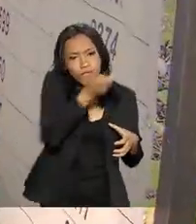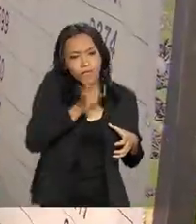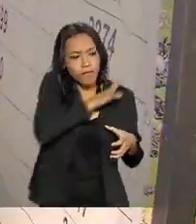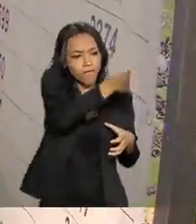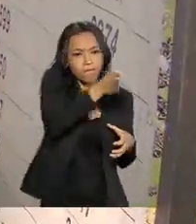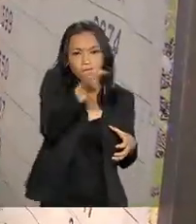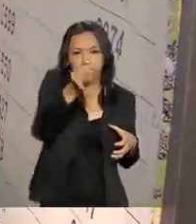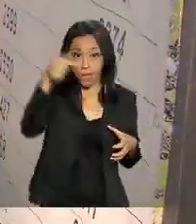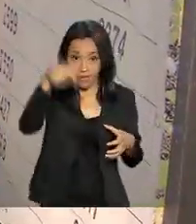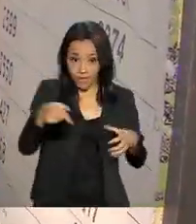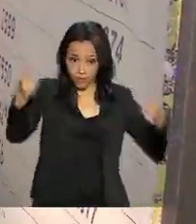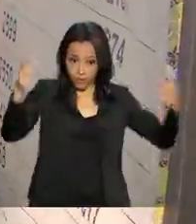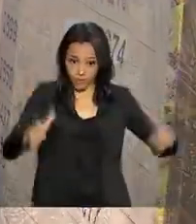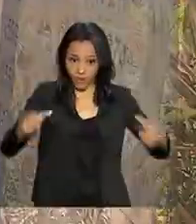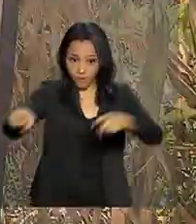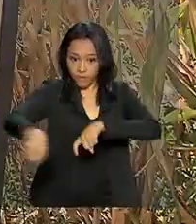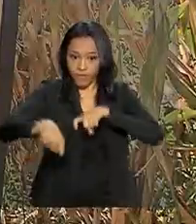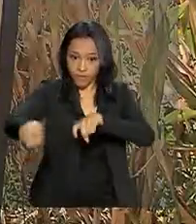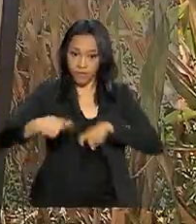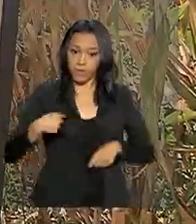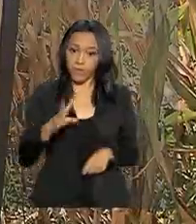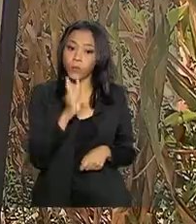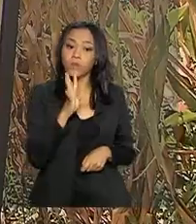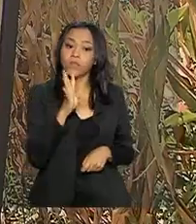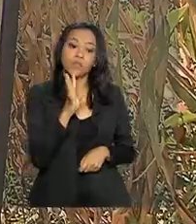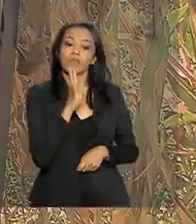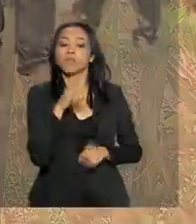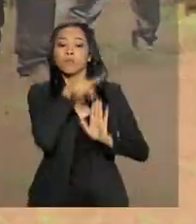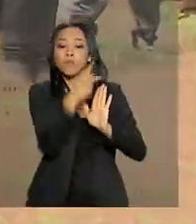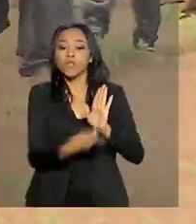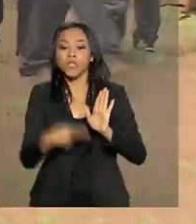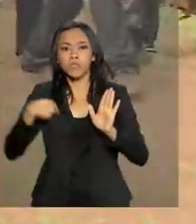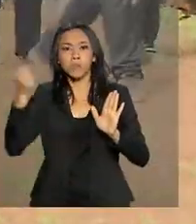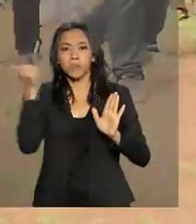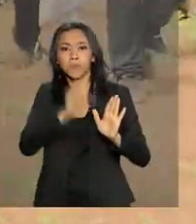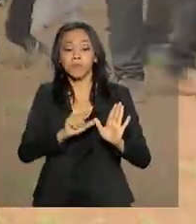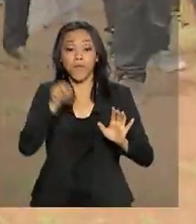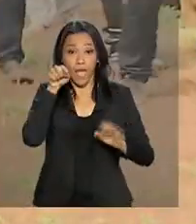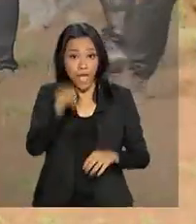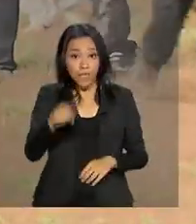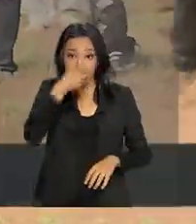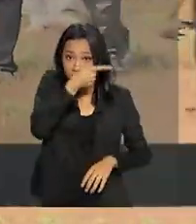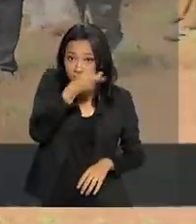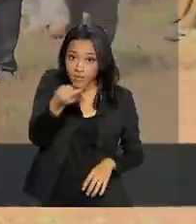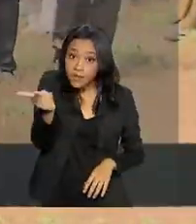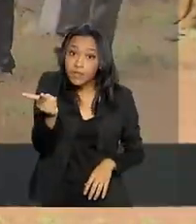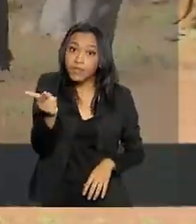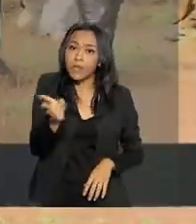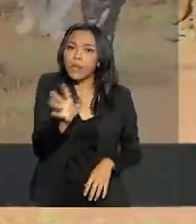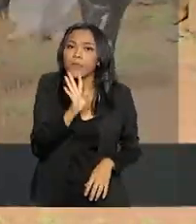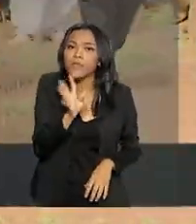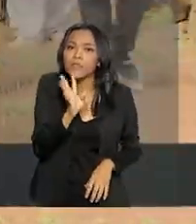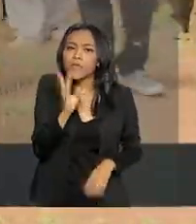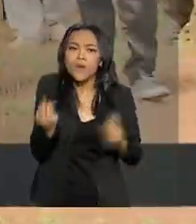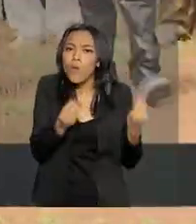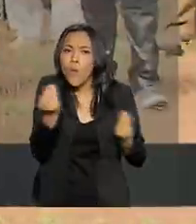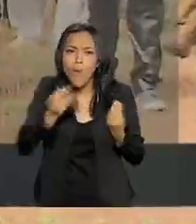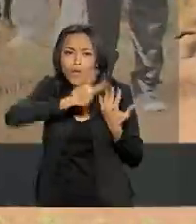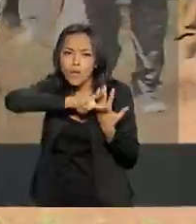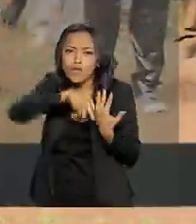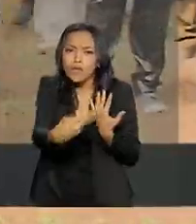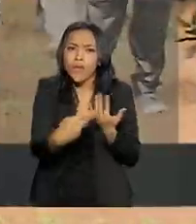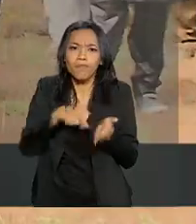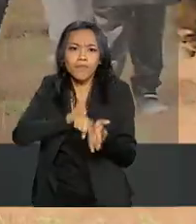Experimental, eles conheceram iniciativas que deram certo. Essa visita a campo para conhecer na prática os resultados das